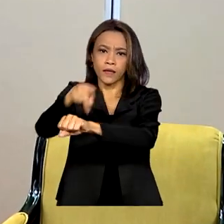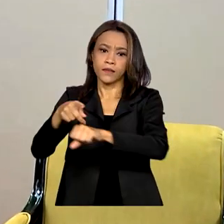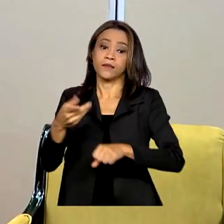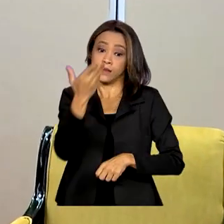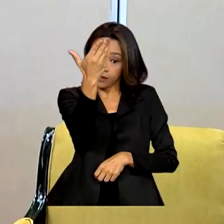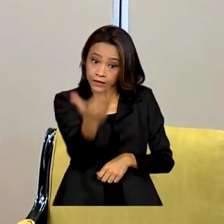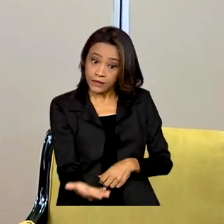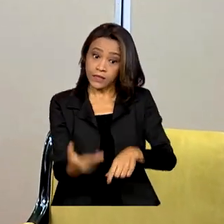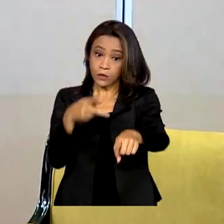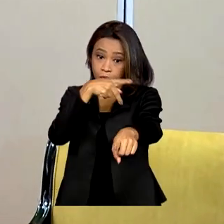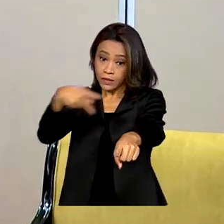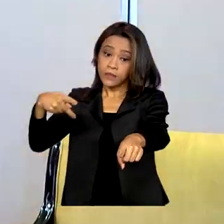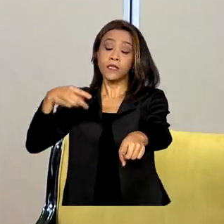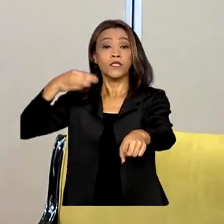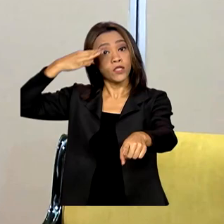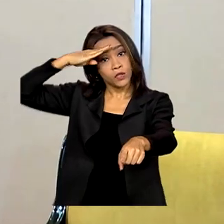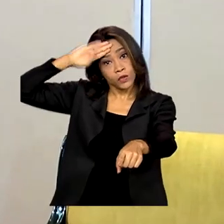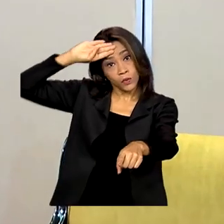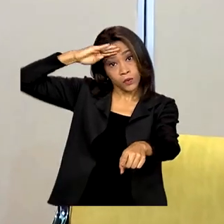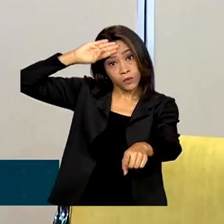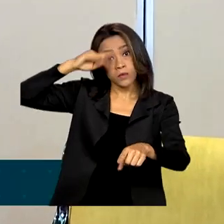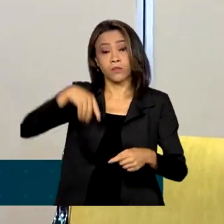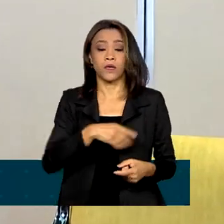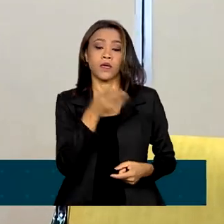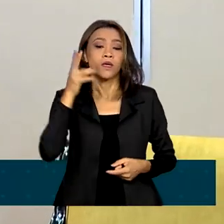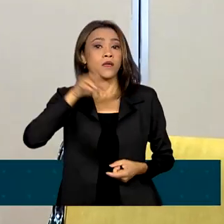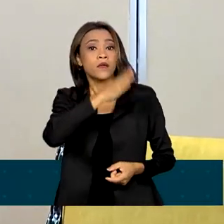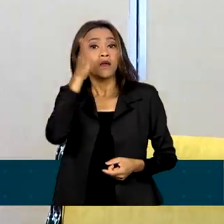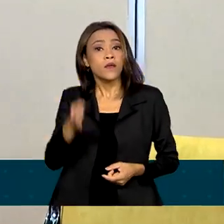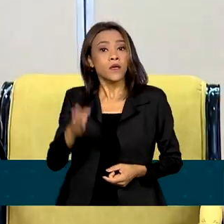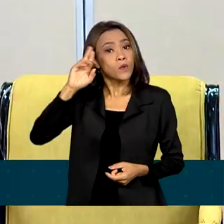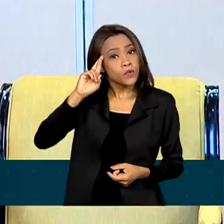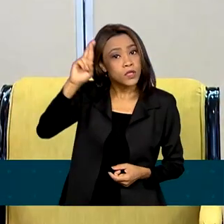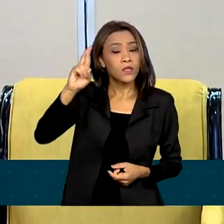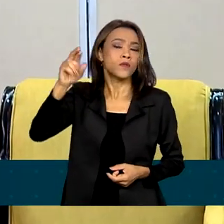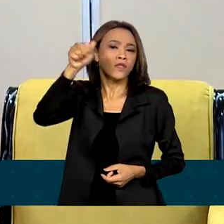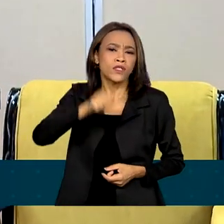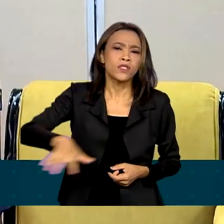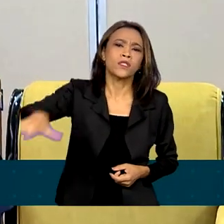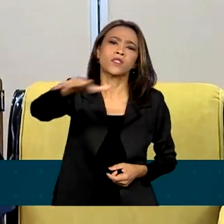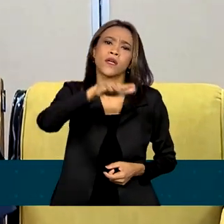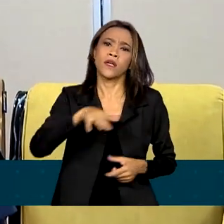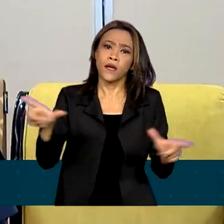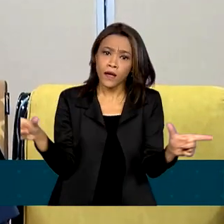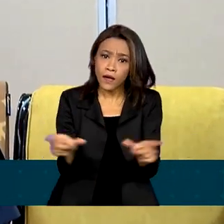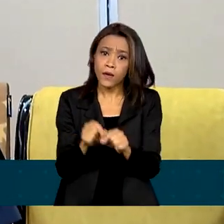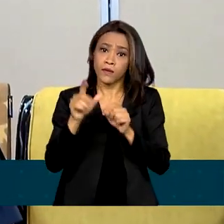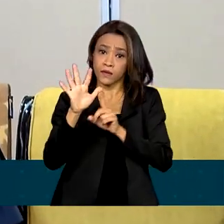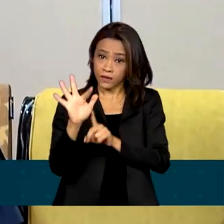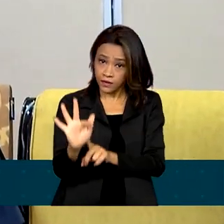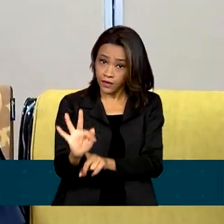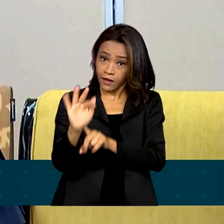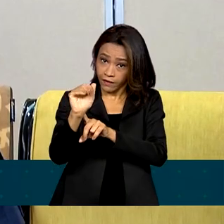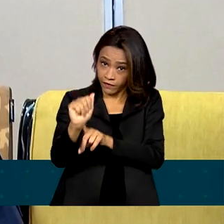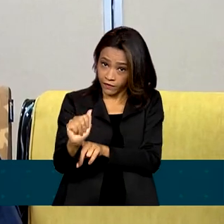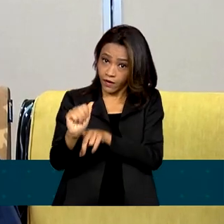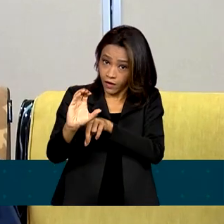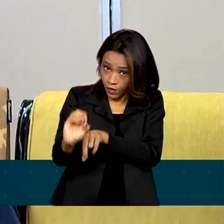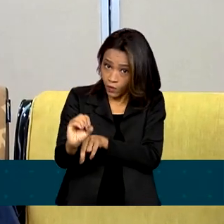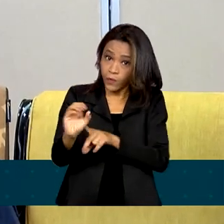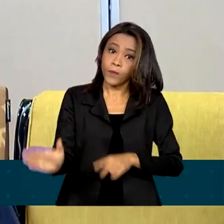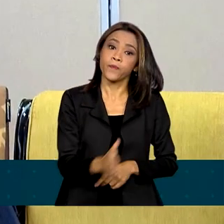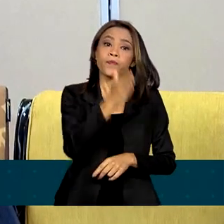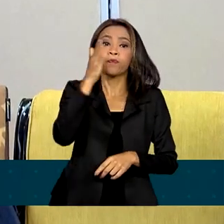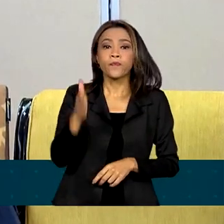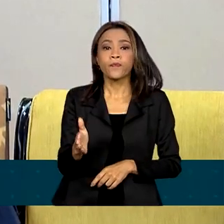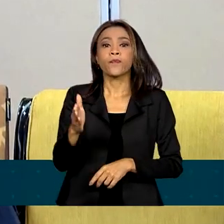de Cuba, Miguel Díaz Canel, com o diretor-geral da Organização das Nações Unidas para a Alimentação e Agricultura, AFAO,